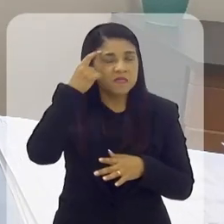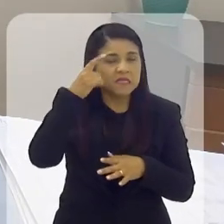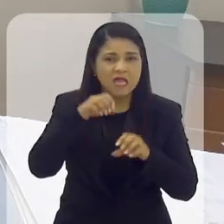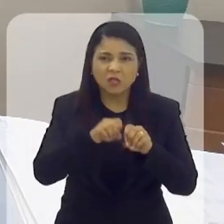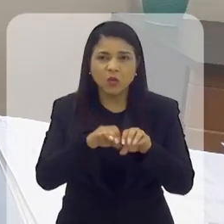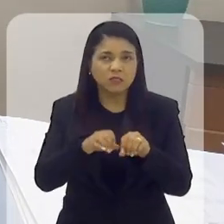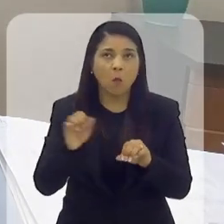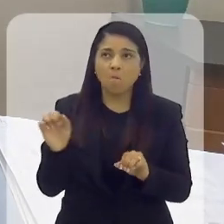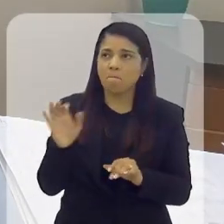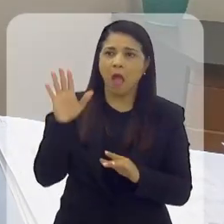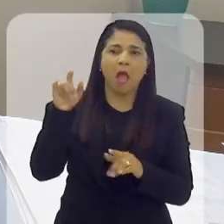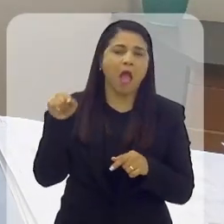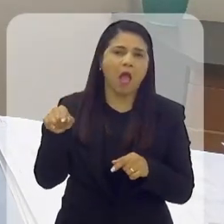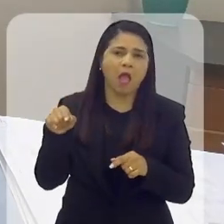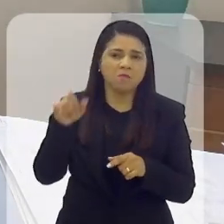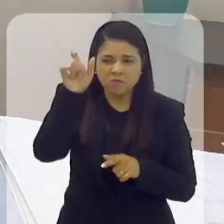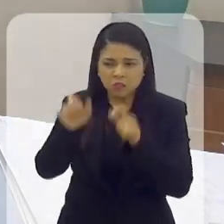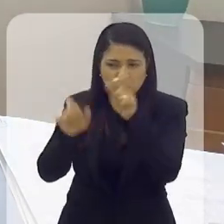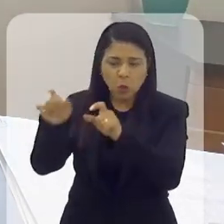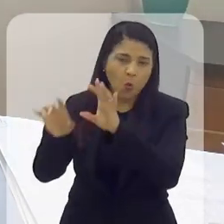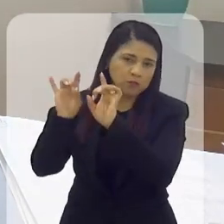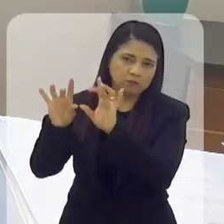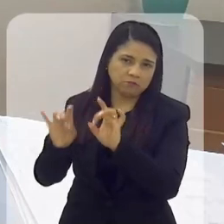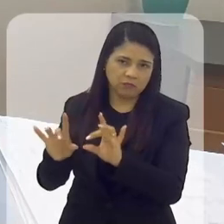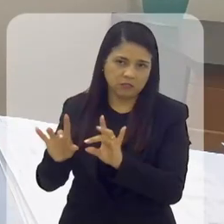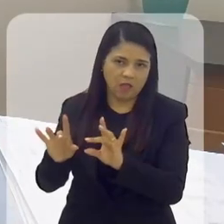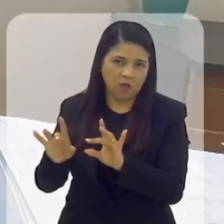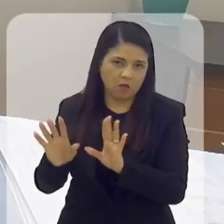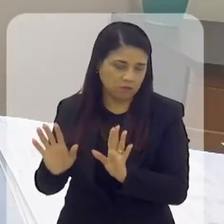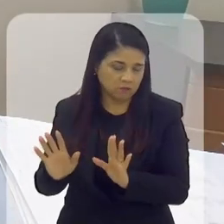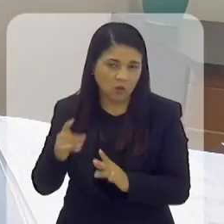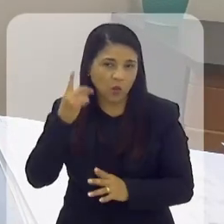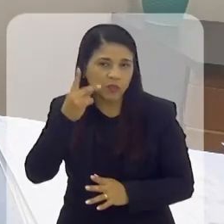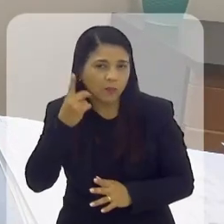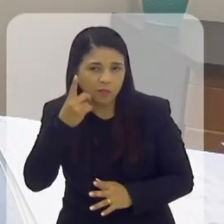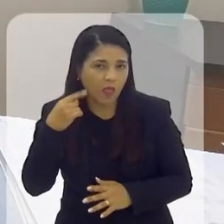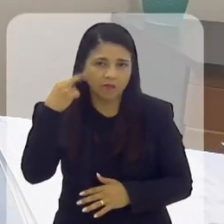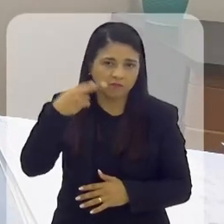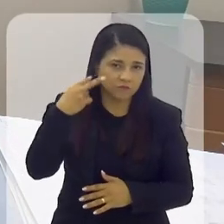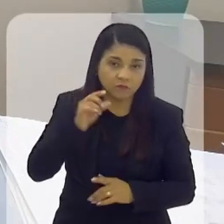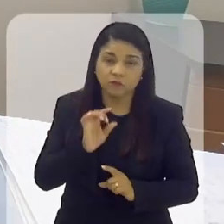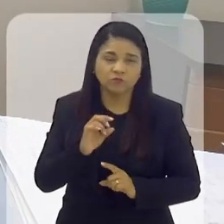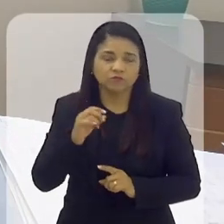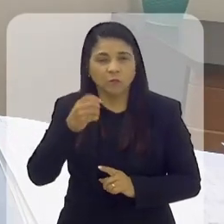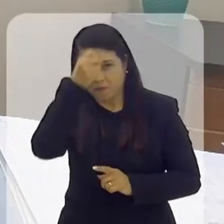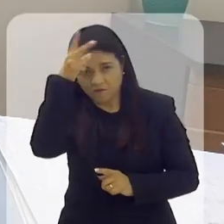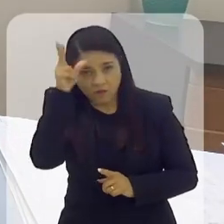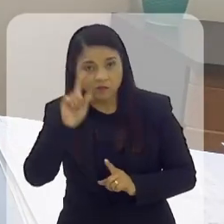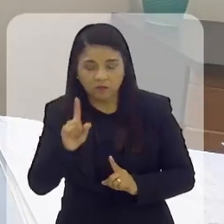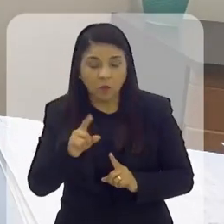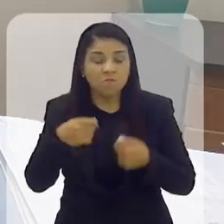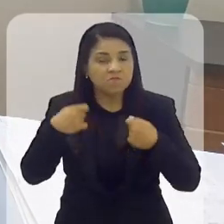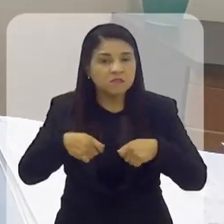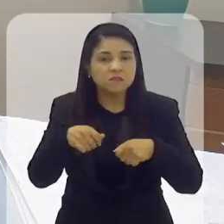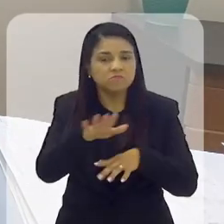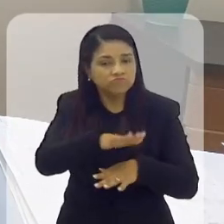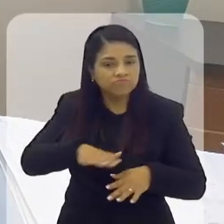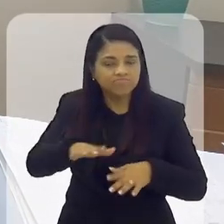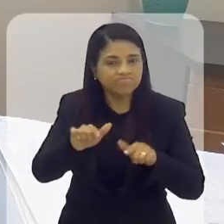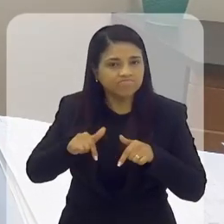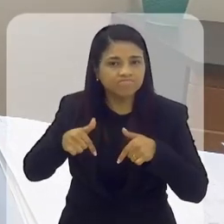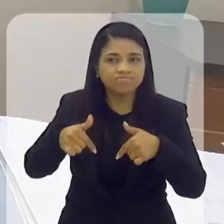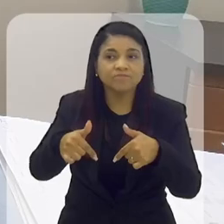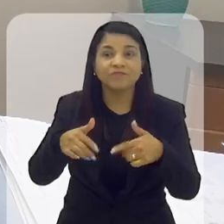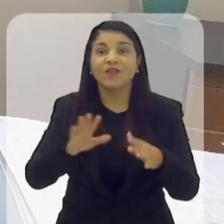elitizada apenas para quem está atuando no poder legislativo. Ampliar esse campo é